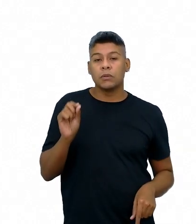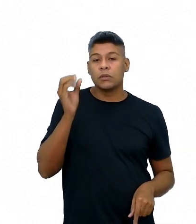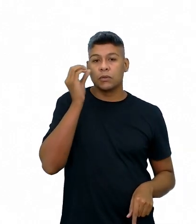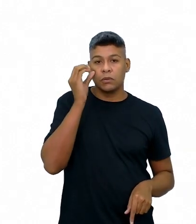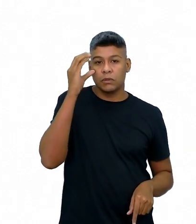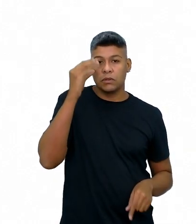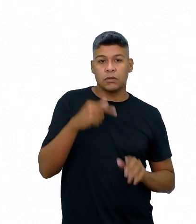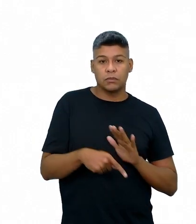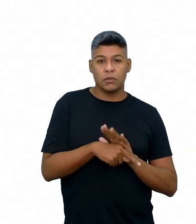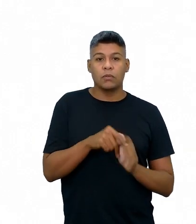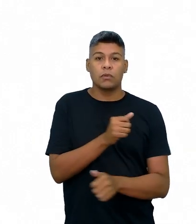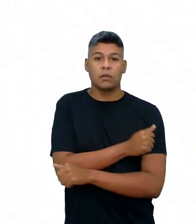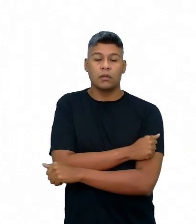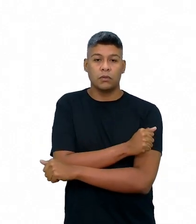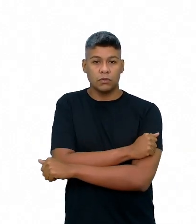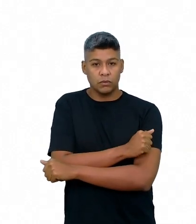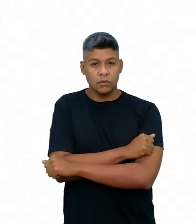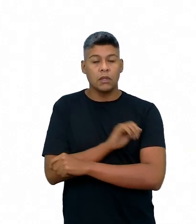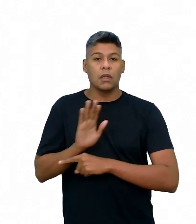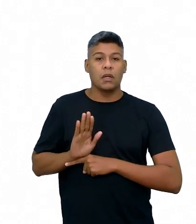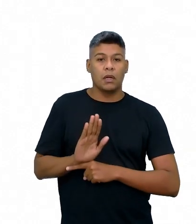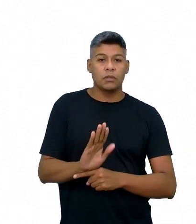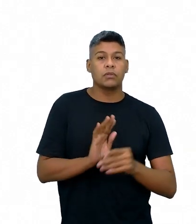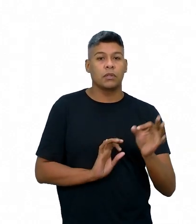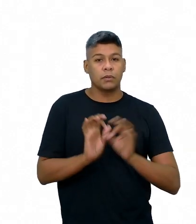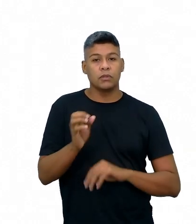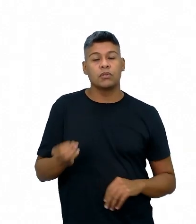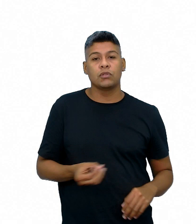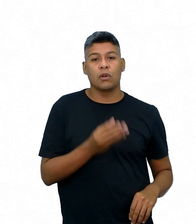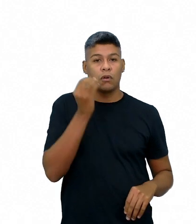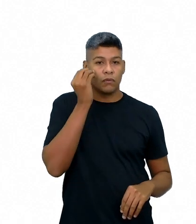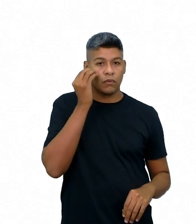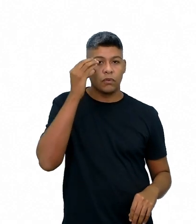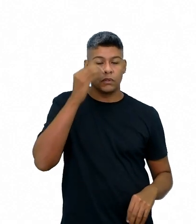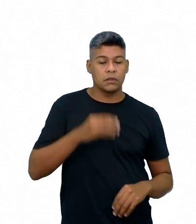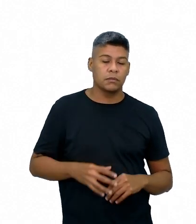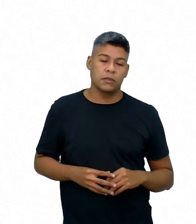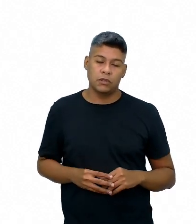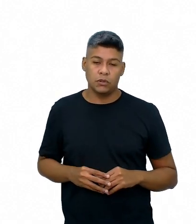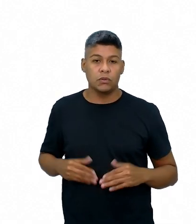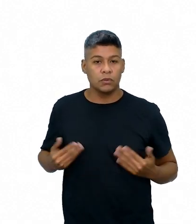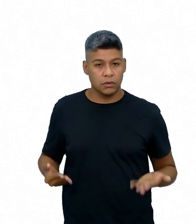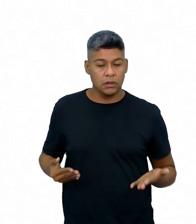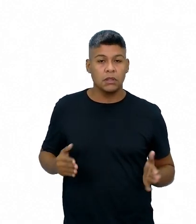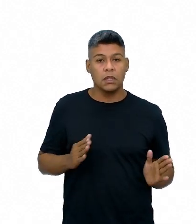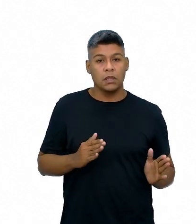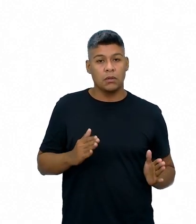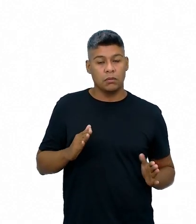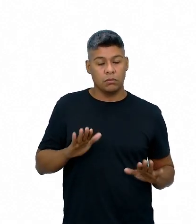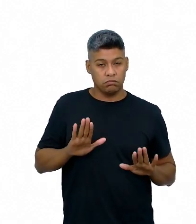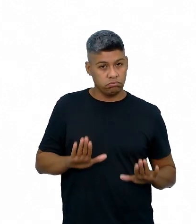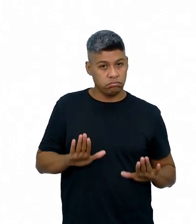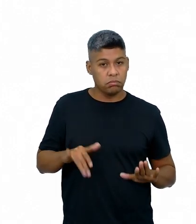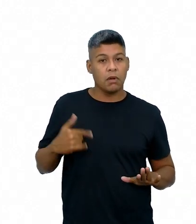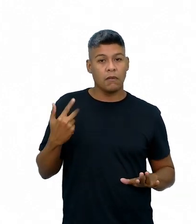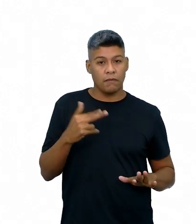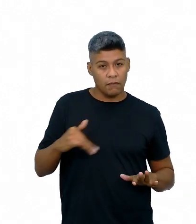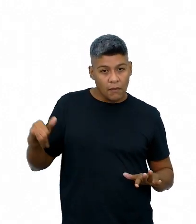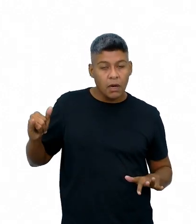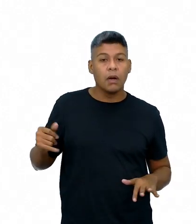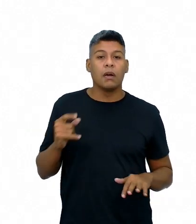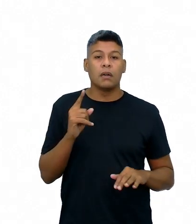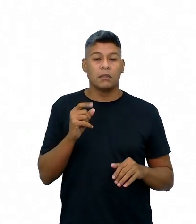conhecimentos dos alunos e os ajudam a elaborar novos conhecimentos. Então, aos poucos, nós vamos dominando essas